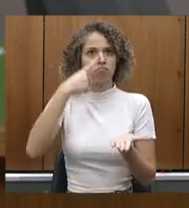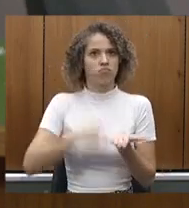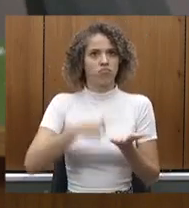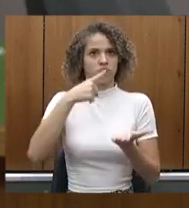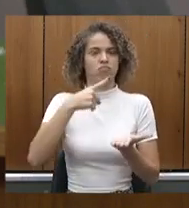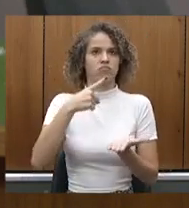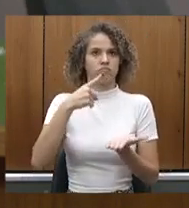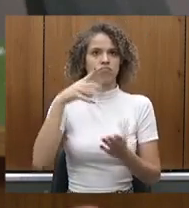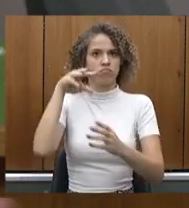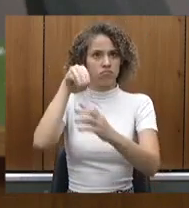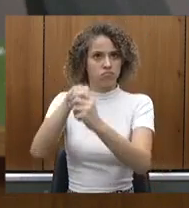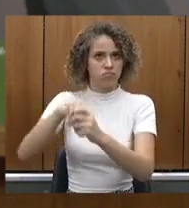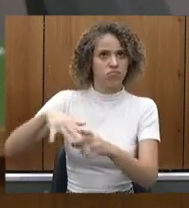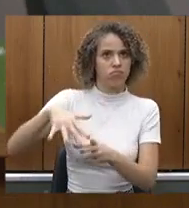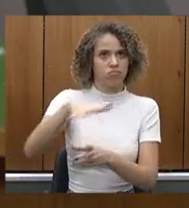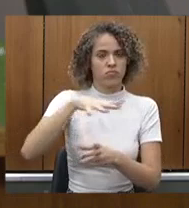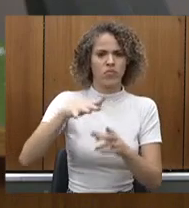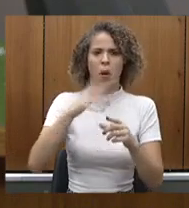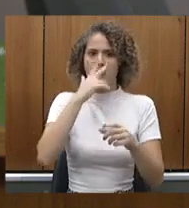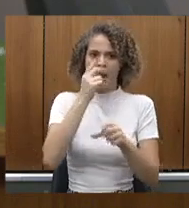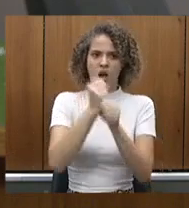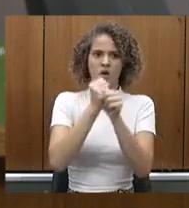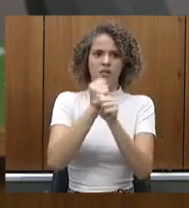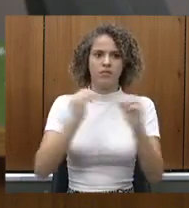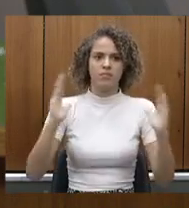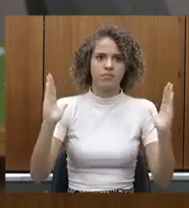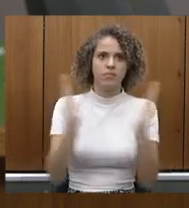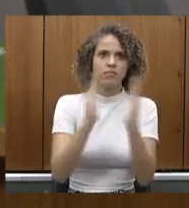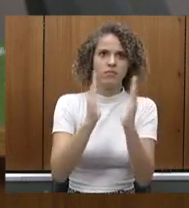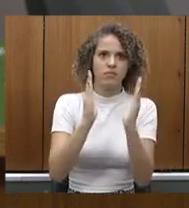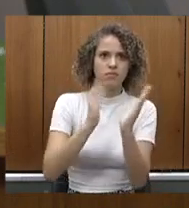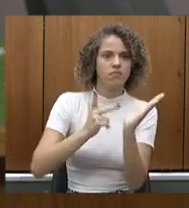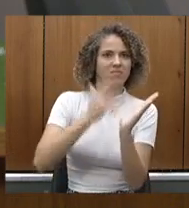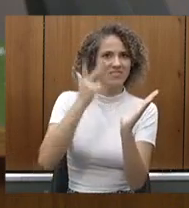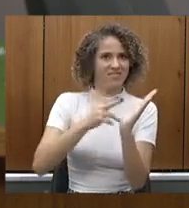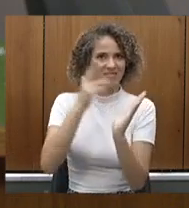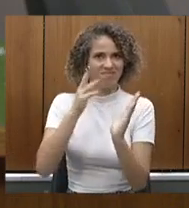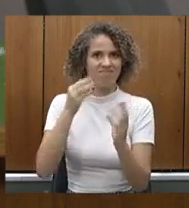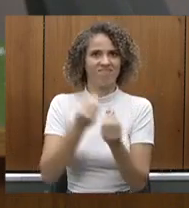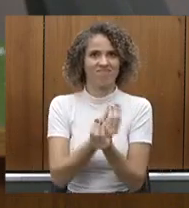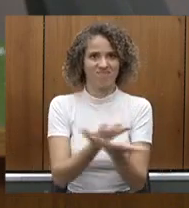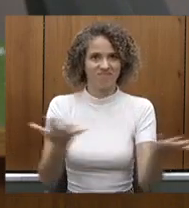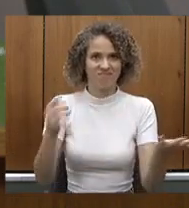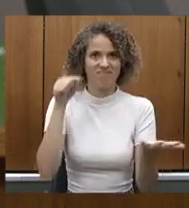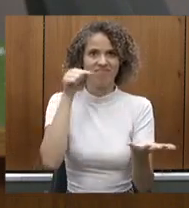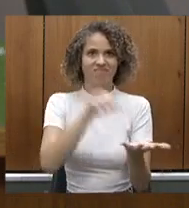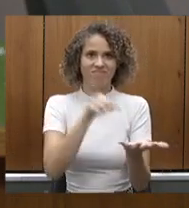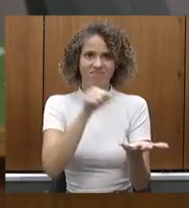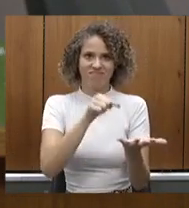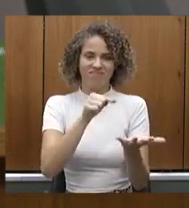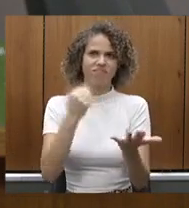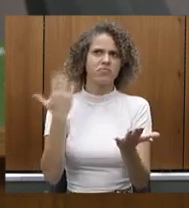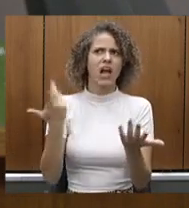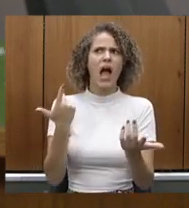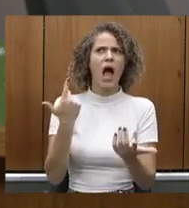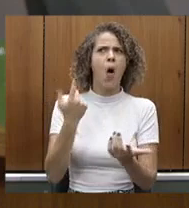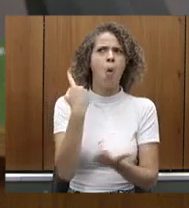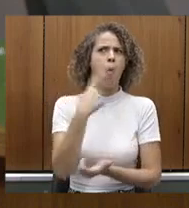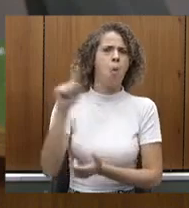Ômicron, ou seja, um ano curto de cirurgias. Se a gente utilizar aí o último semestre,